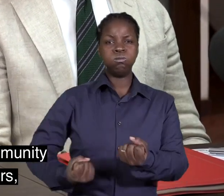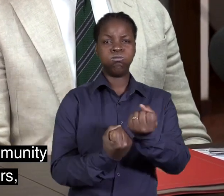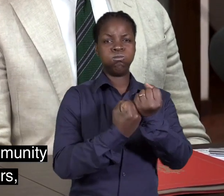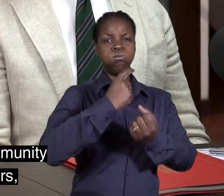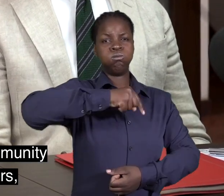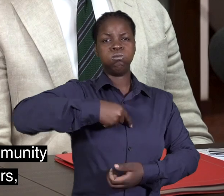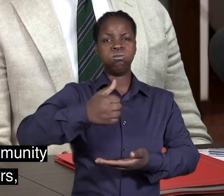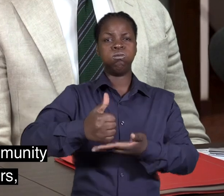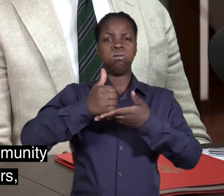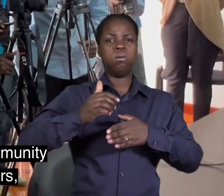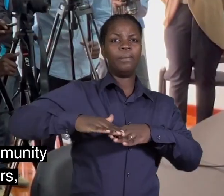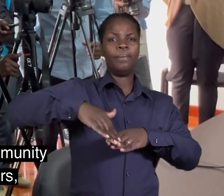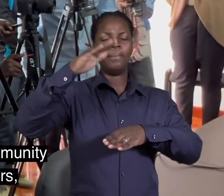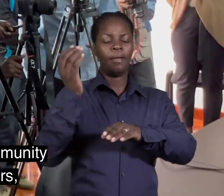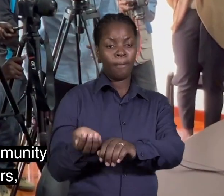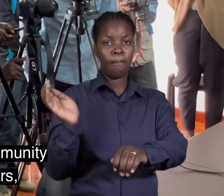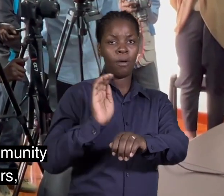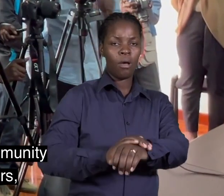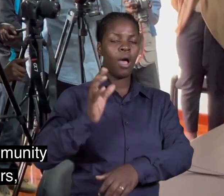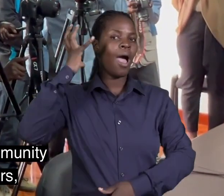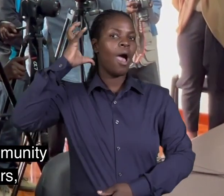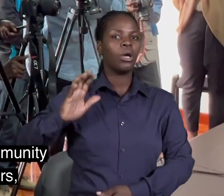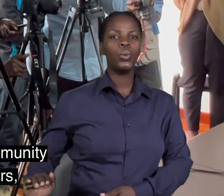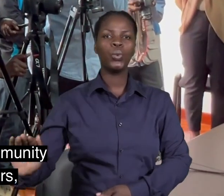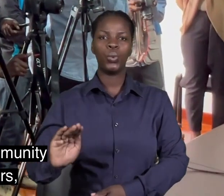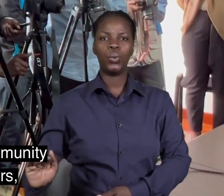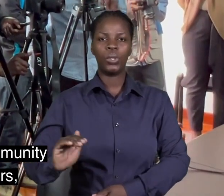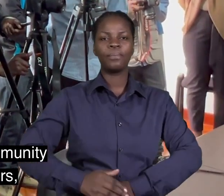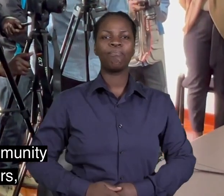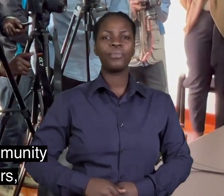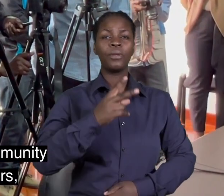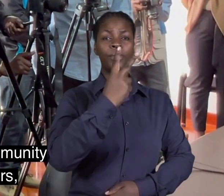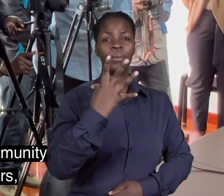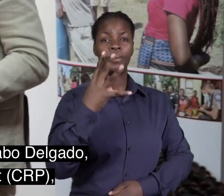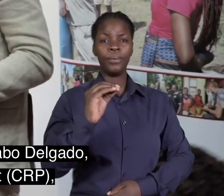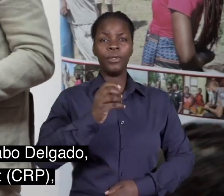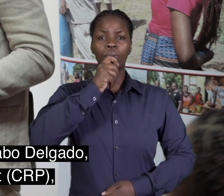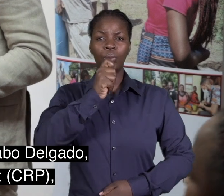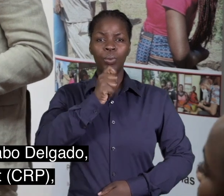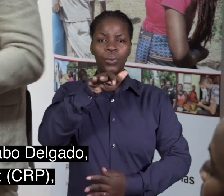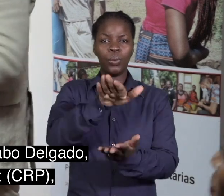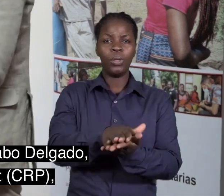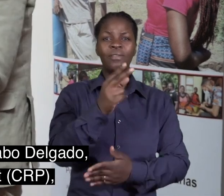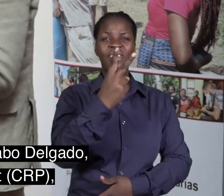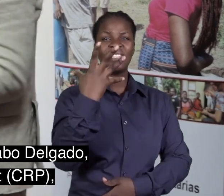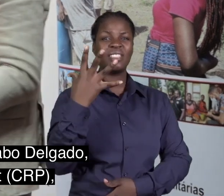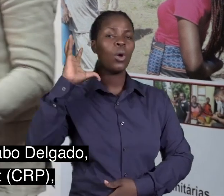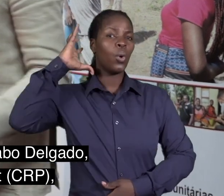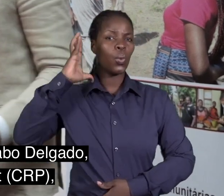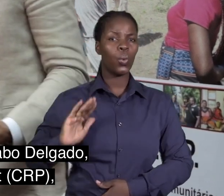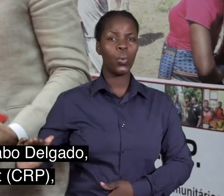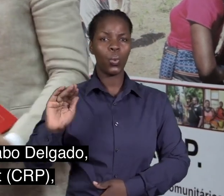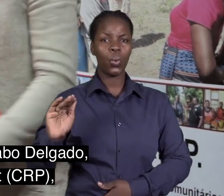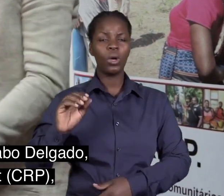jornalistas e de 25 rádios comunitárias serão capacitados durante 4 anos nas províncias de Maputo, Nampula e Cap